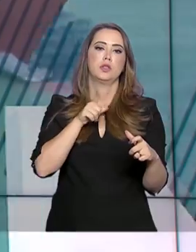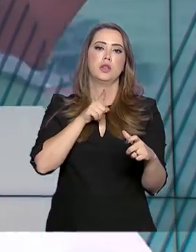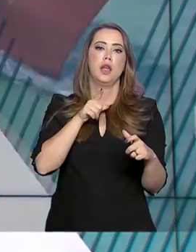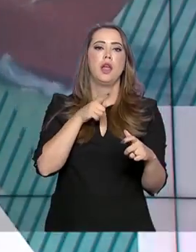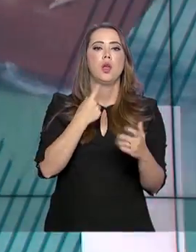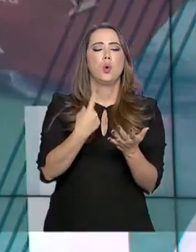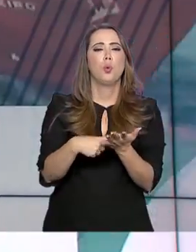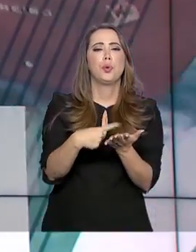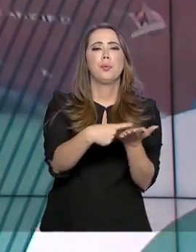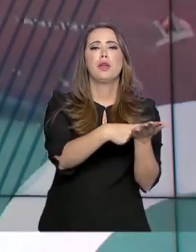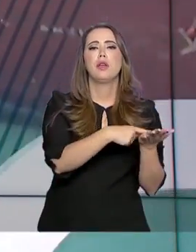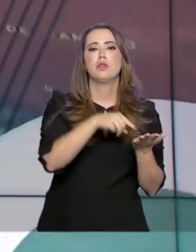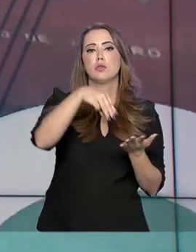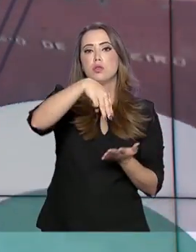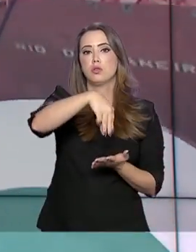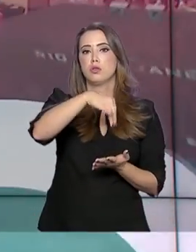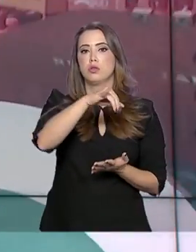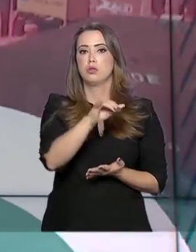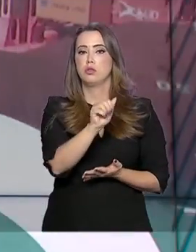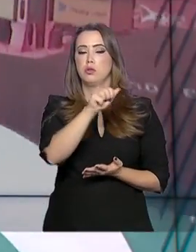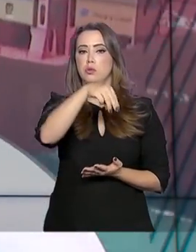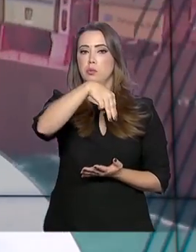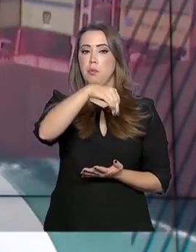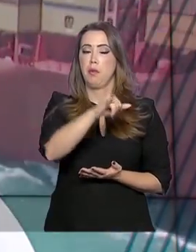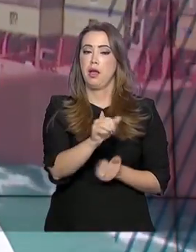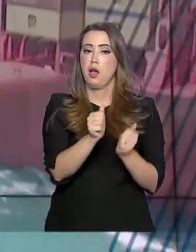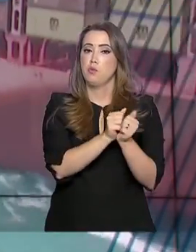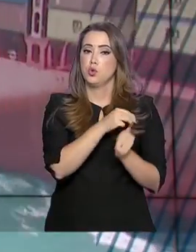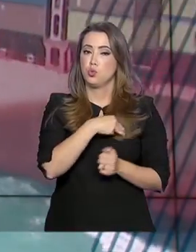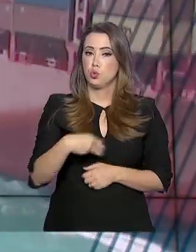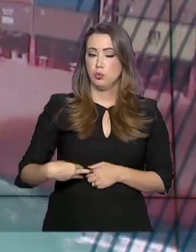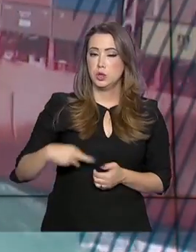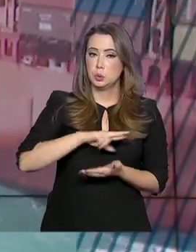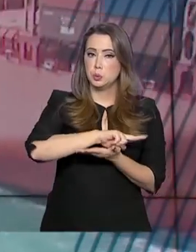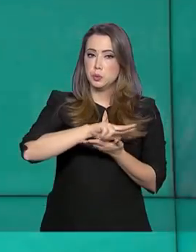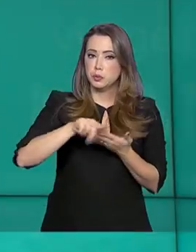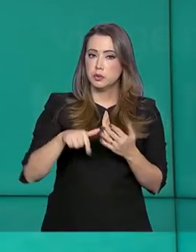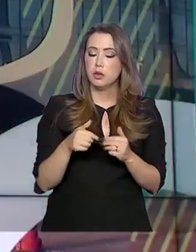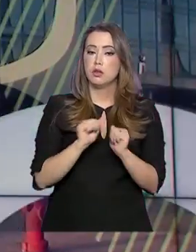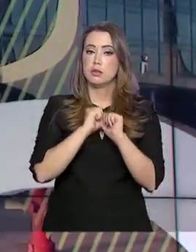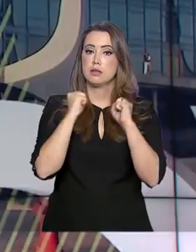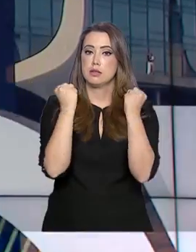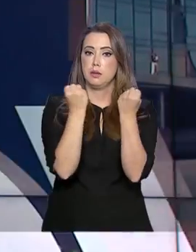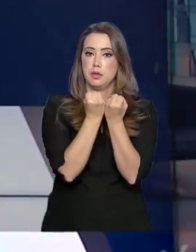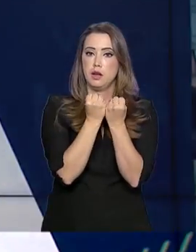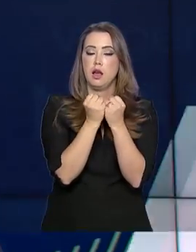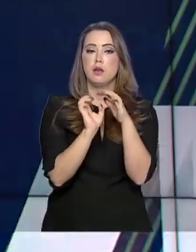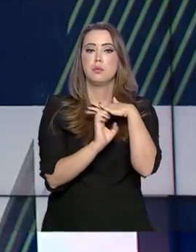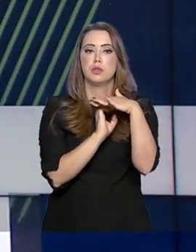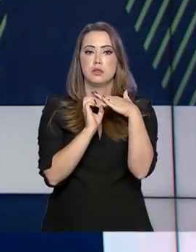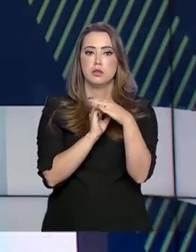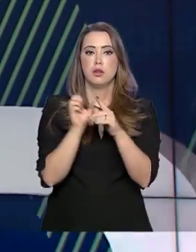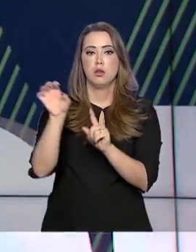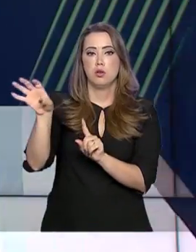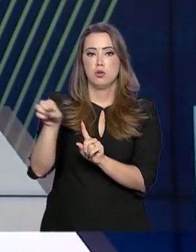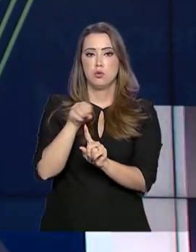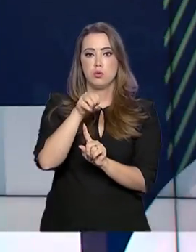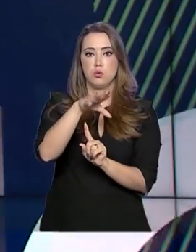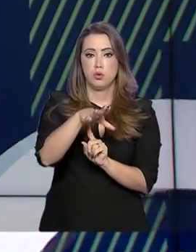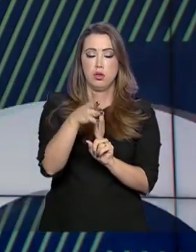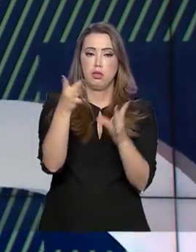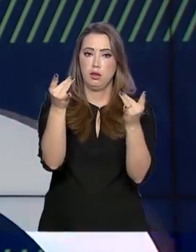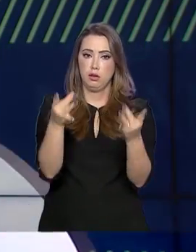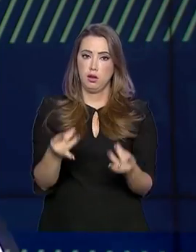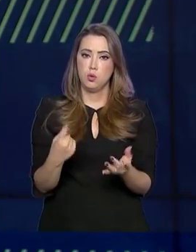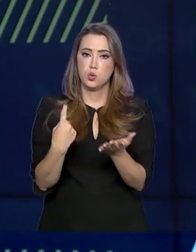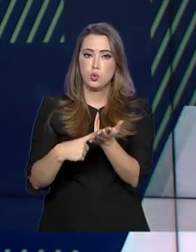o presidente, acompanhado de vários ministros, irá participar de um seminário empresarial. O porta-voz da presidência detalhou a agenda e